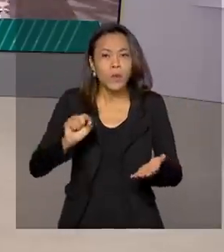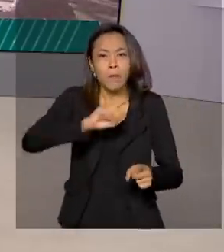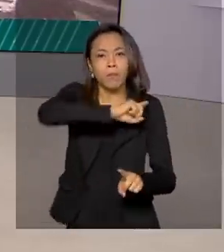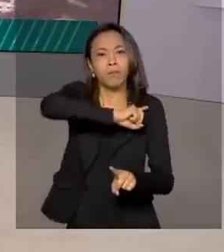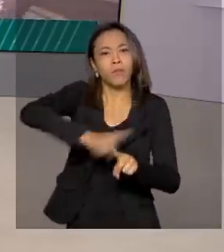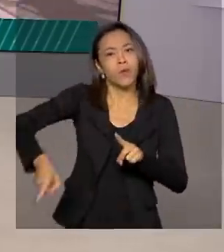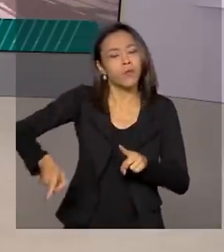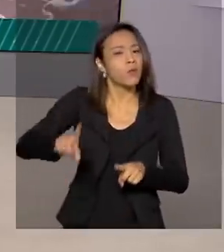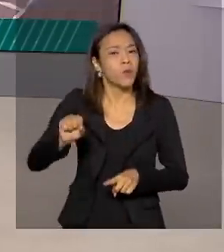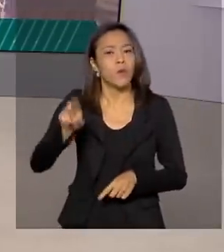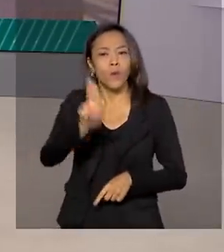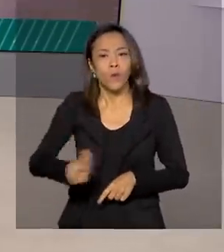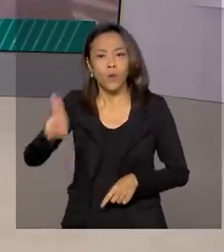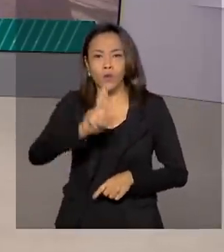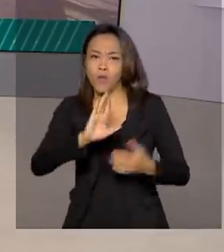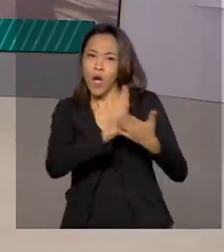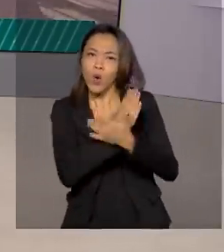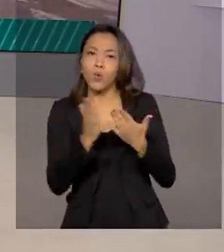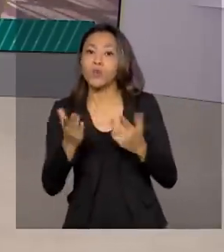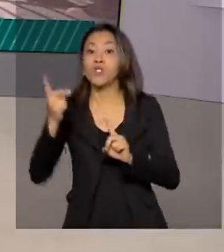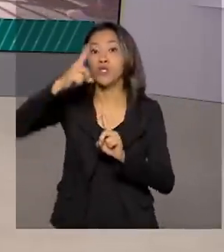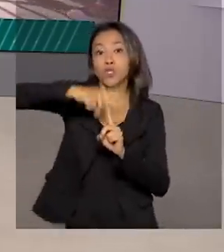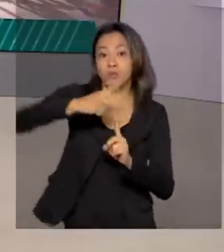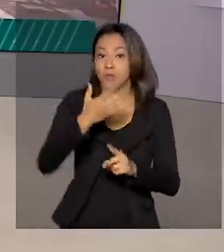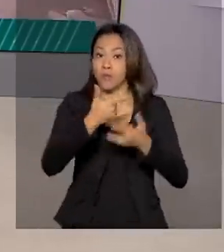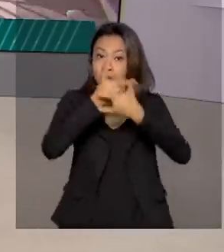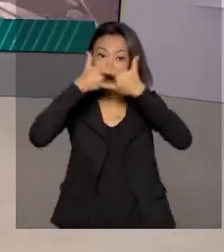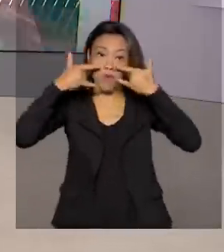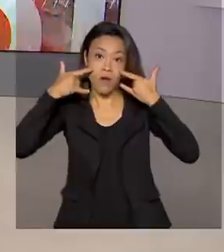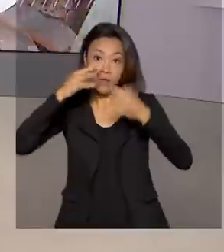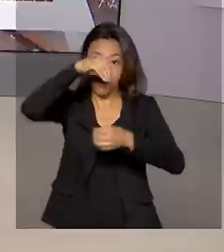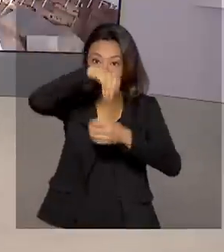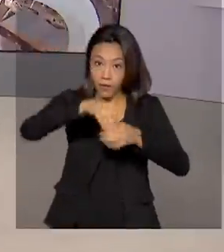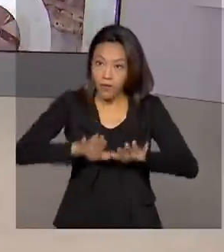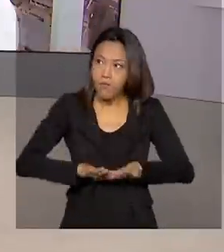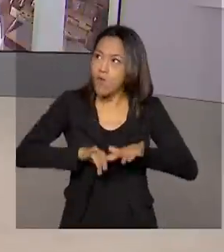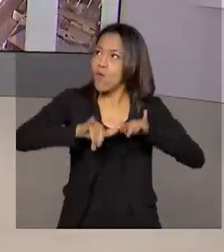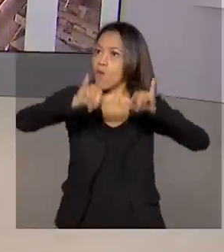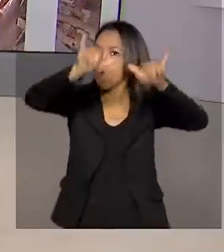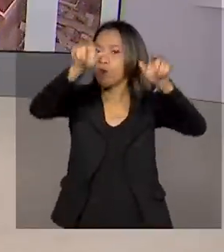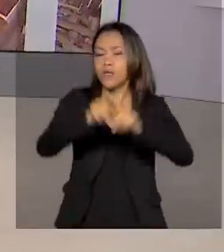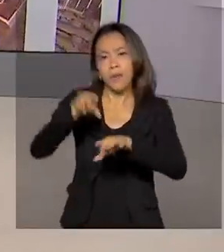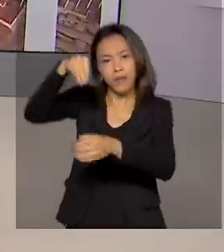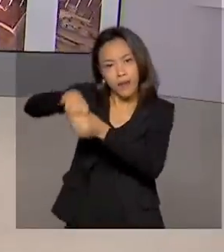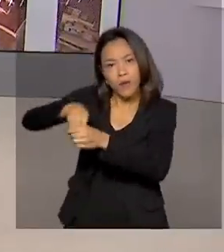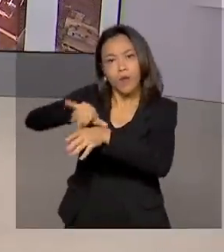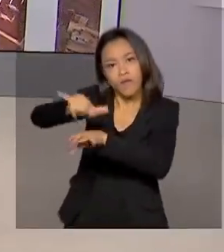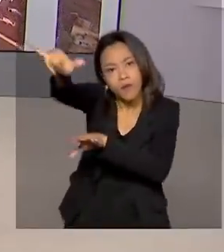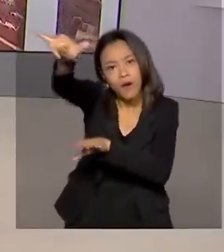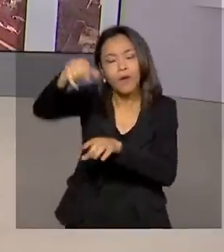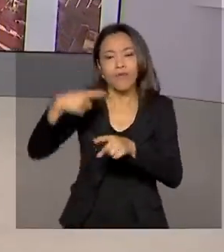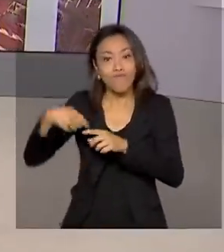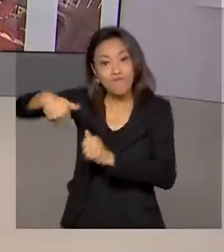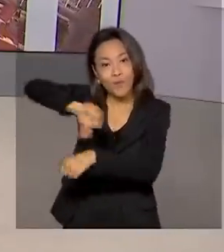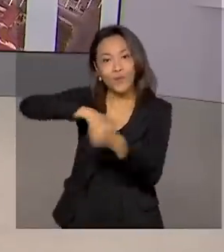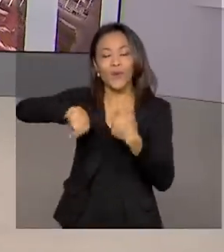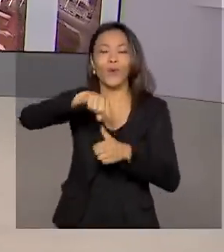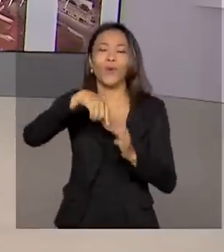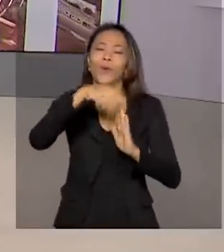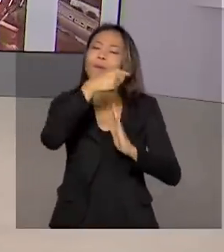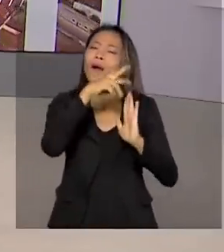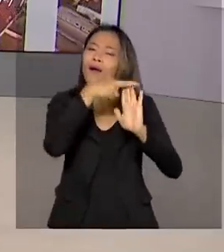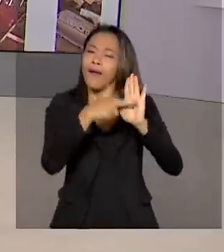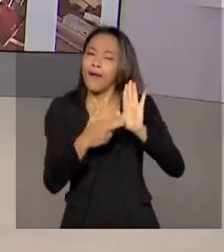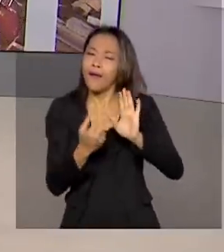proibido usar alguns tipos de máscaras nos aeroportos e aviões. A Anvisa alterou uma resolução de dezembro de